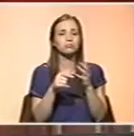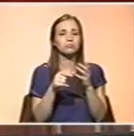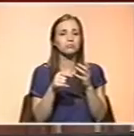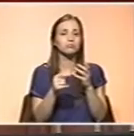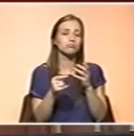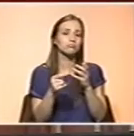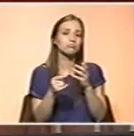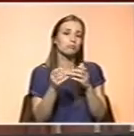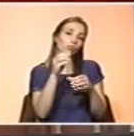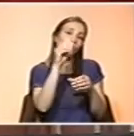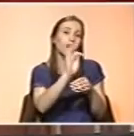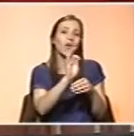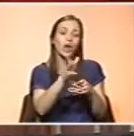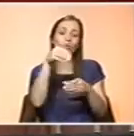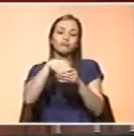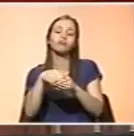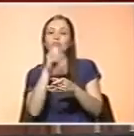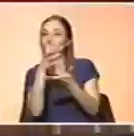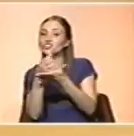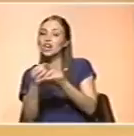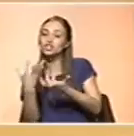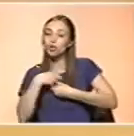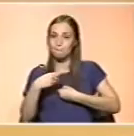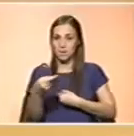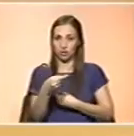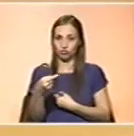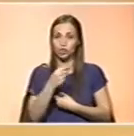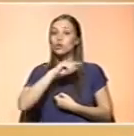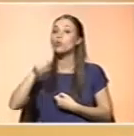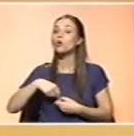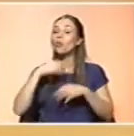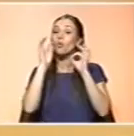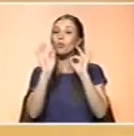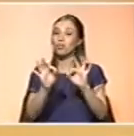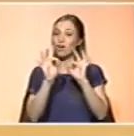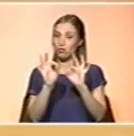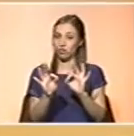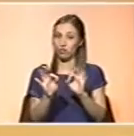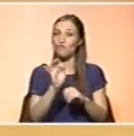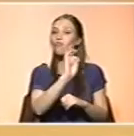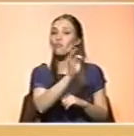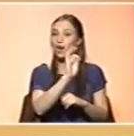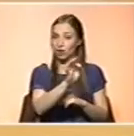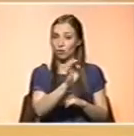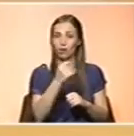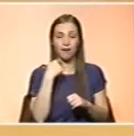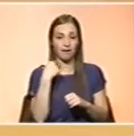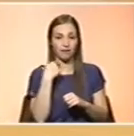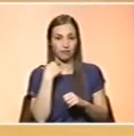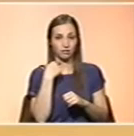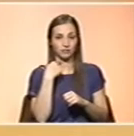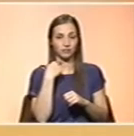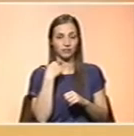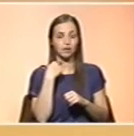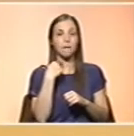nos vegetais sofre. Portanto, o que nós temos é que ter o cuidado de que há um fornecimento de ferro oriundo da carne, portanto, fornecimento de